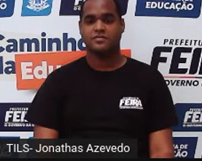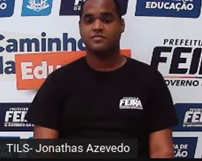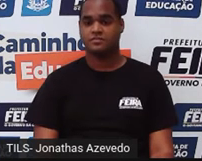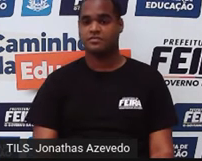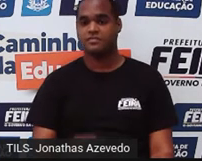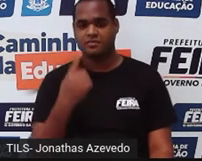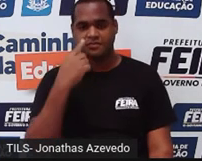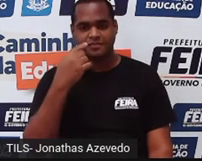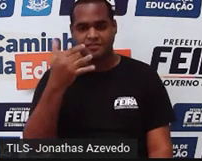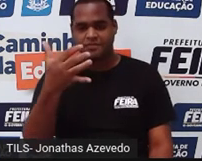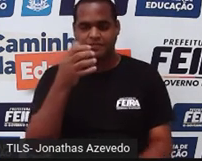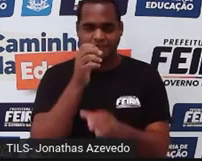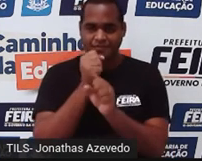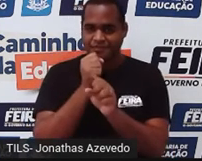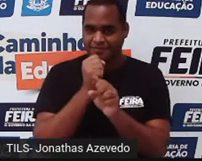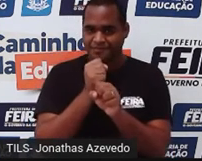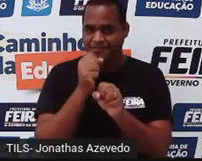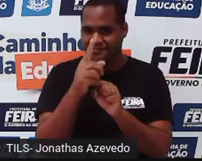Vale a calculadora.